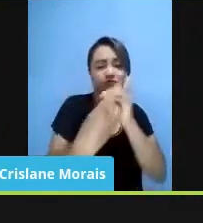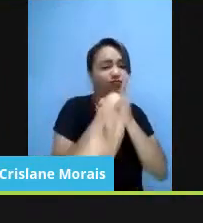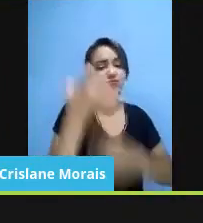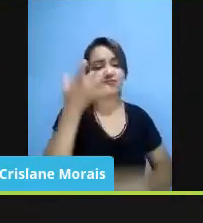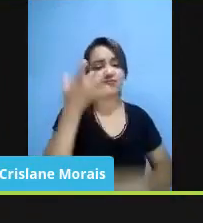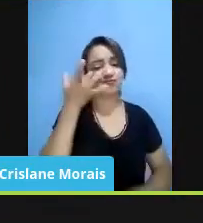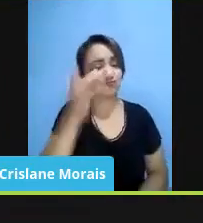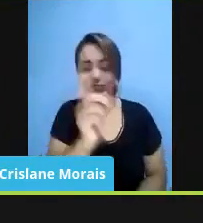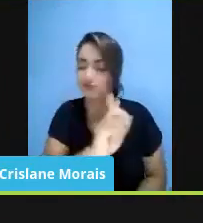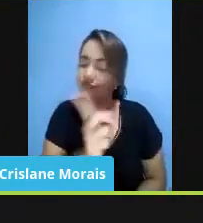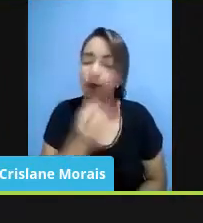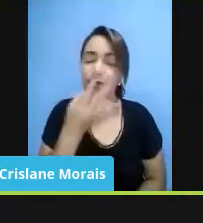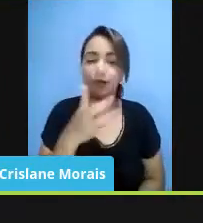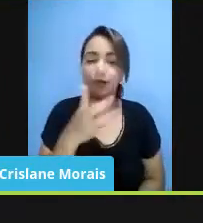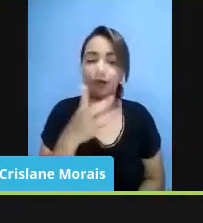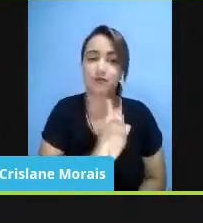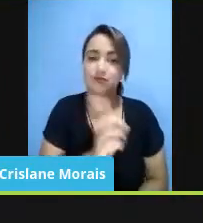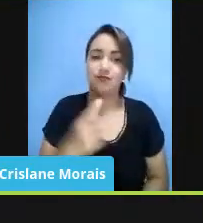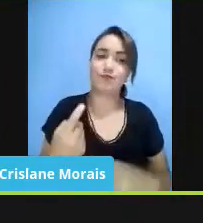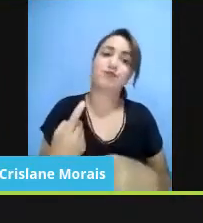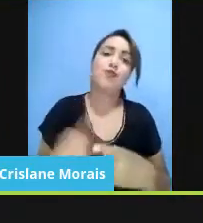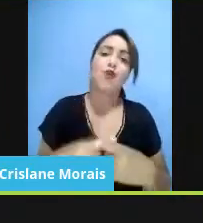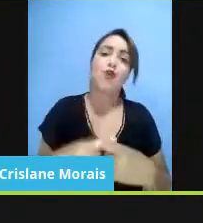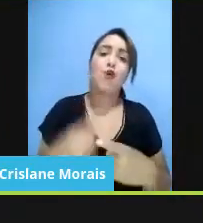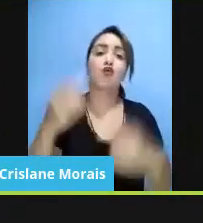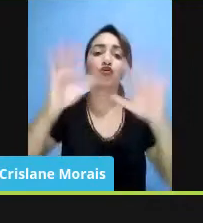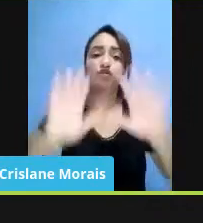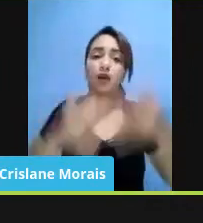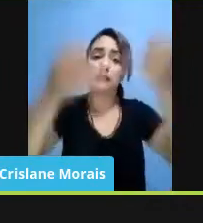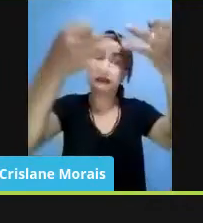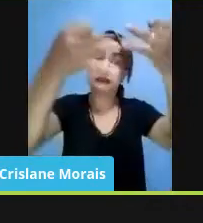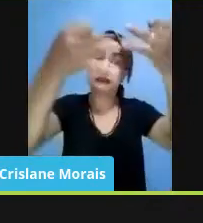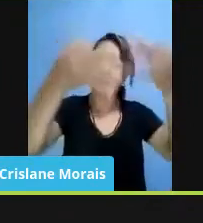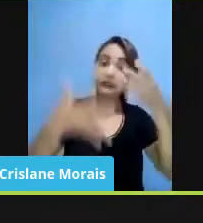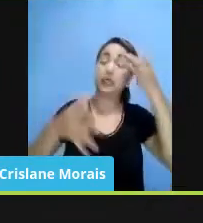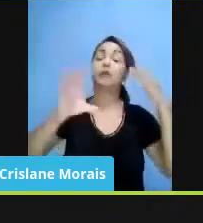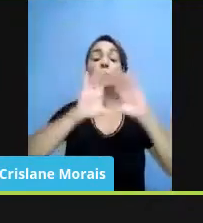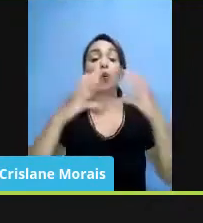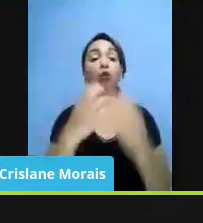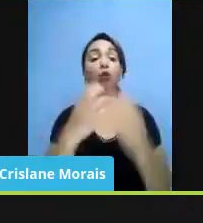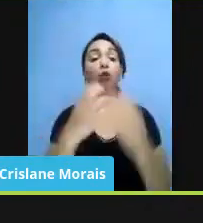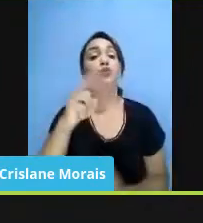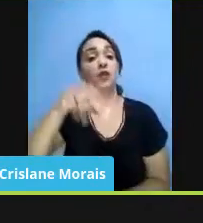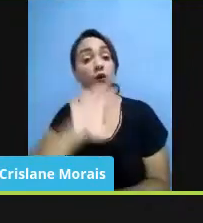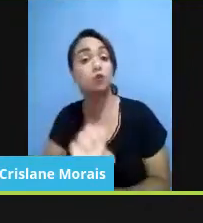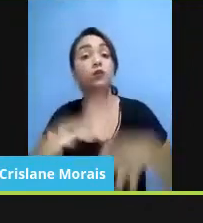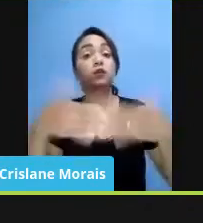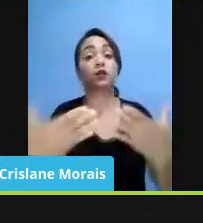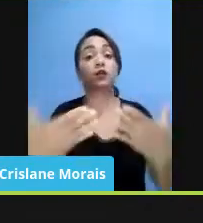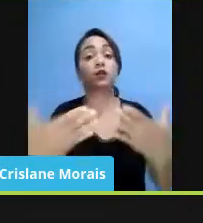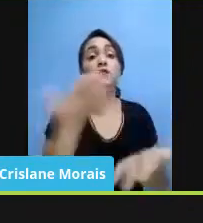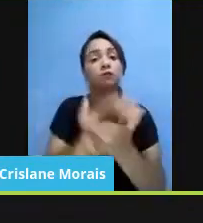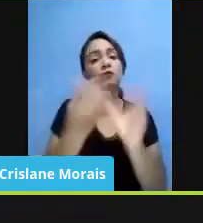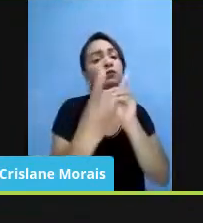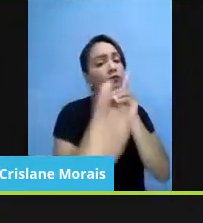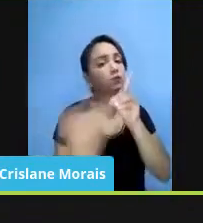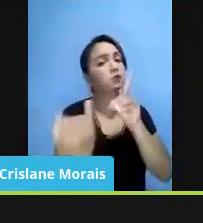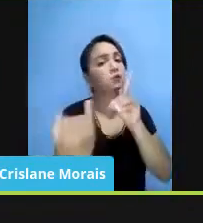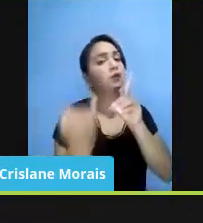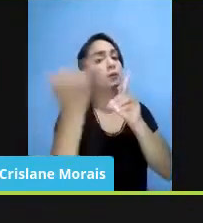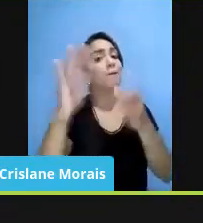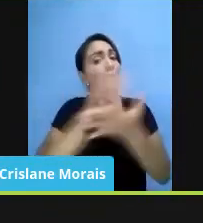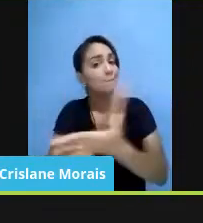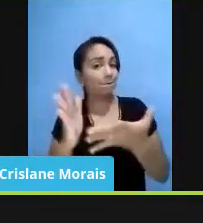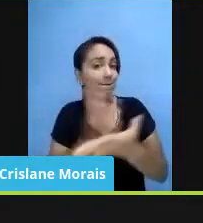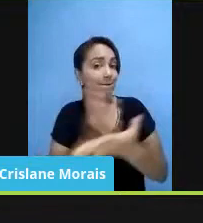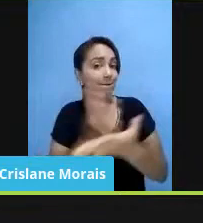UNE, né? Eu acho que o ensino à distância é uma ferramenta importante para algumas situações, mas ele